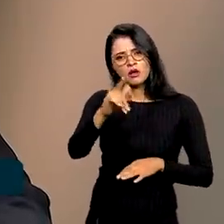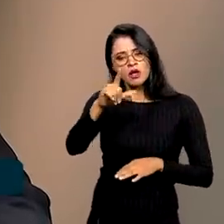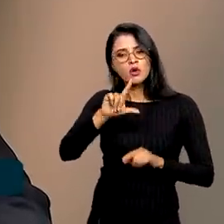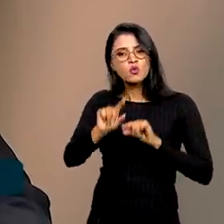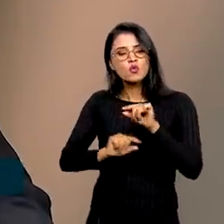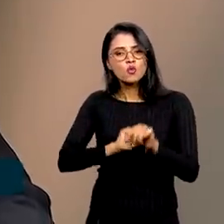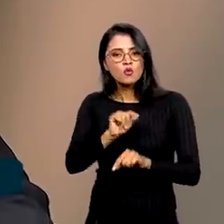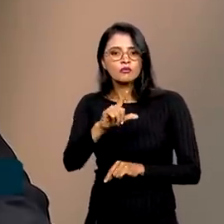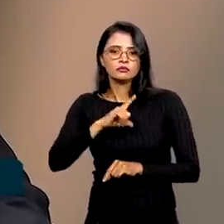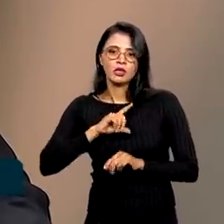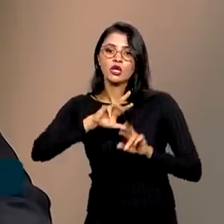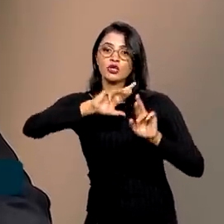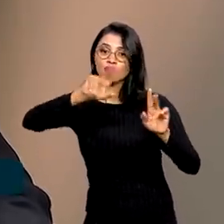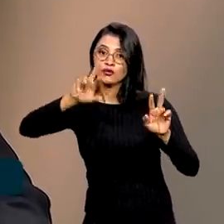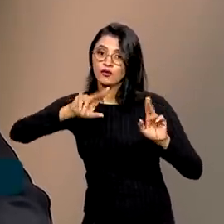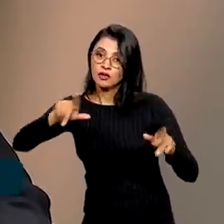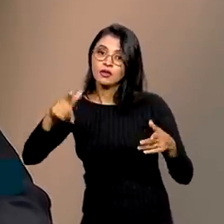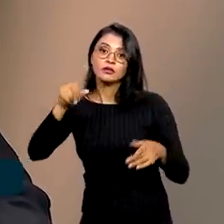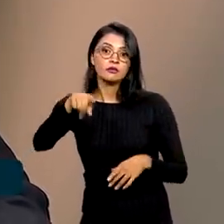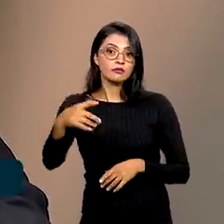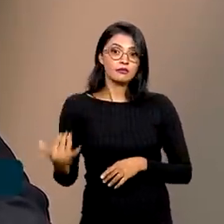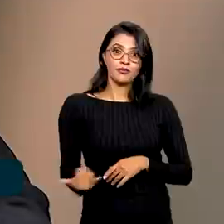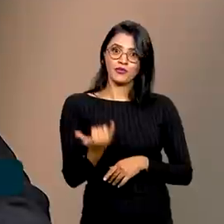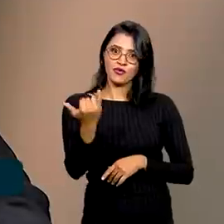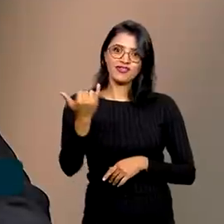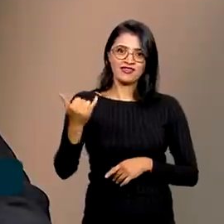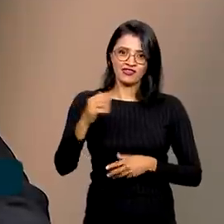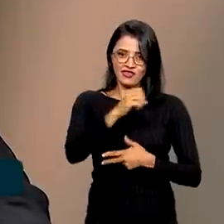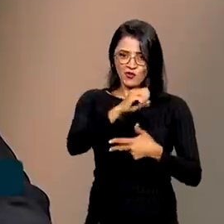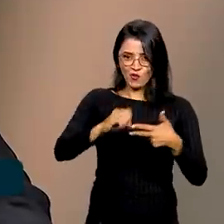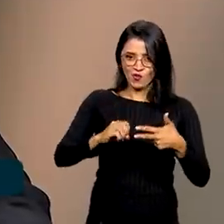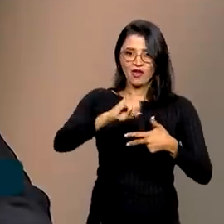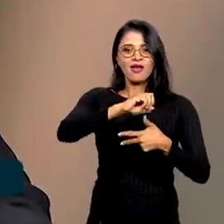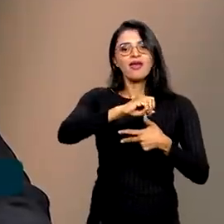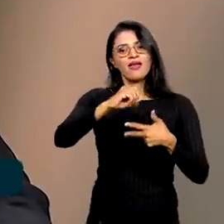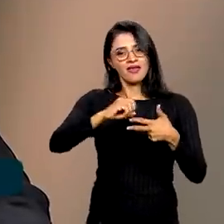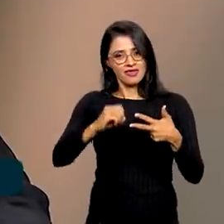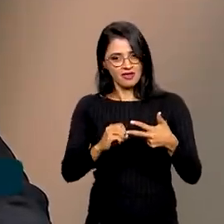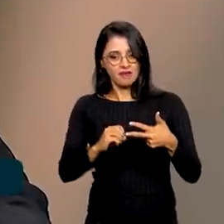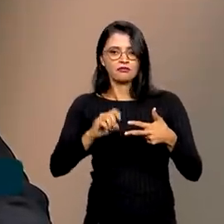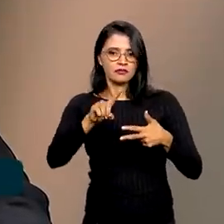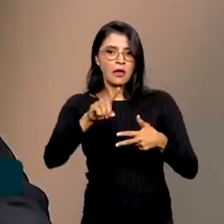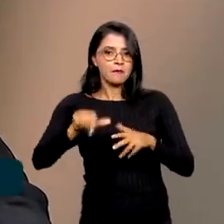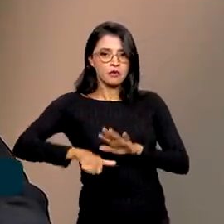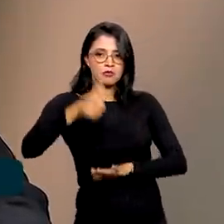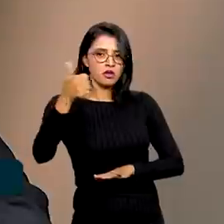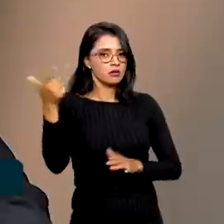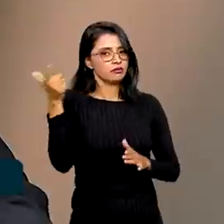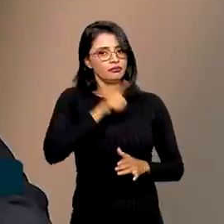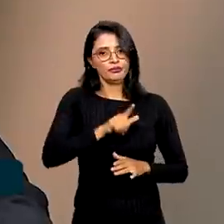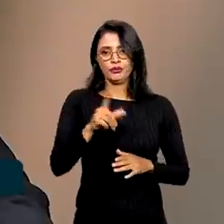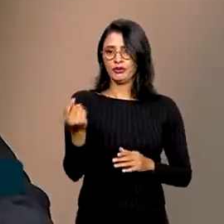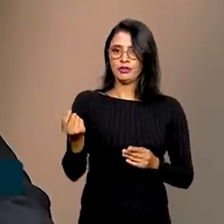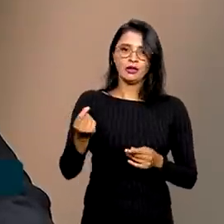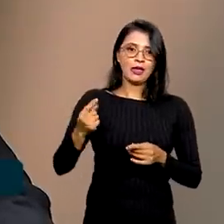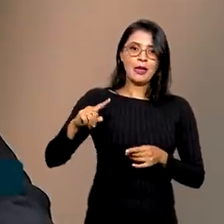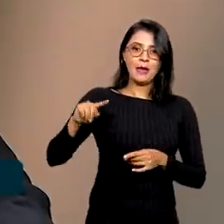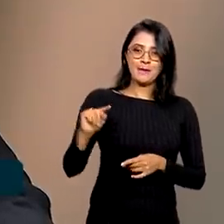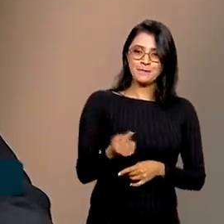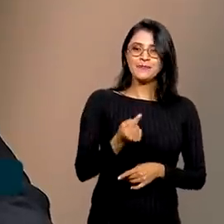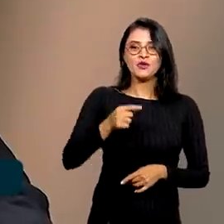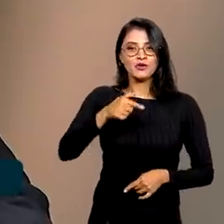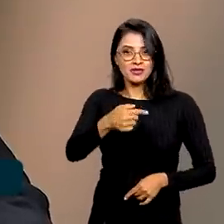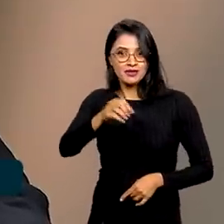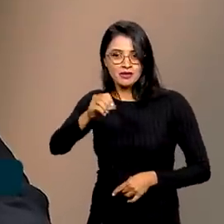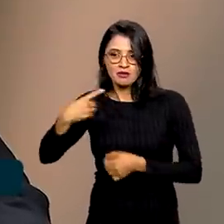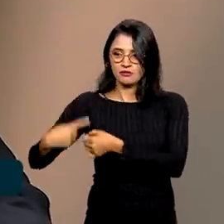tem diferenças importantes em relação ao Enem. A primeira delas é que a gente não tem condições de fazer essa prova em 1.700 cidades.